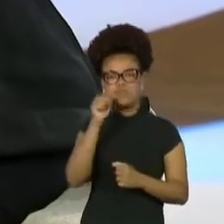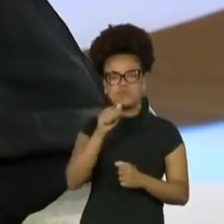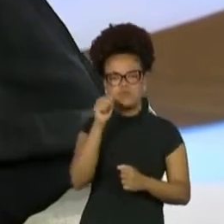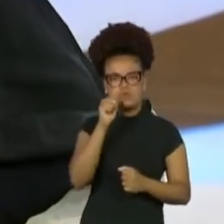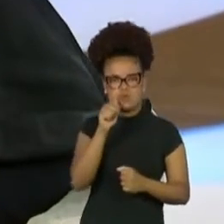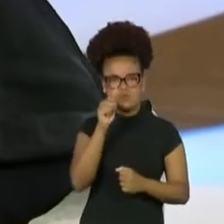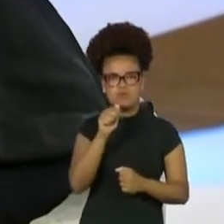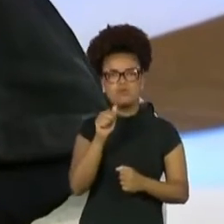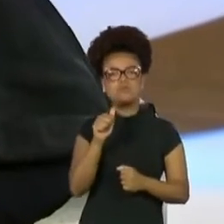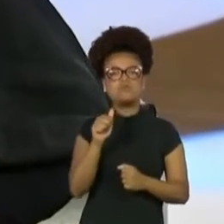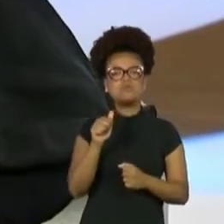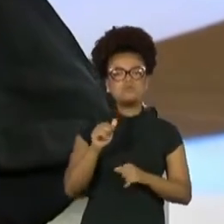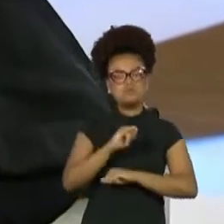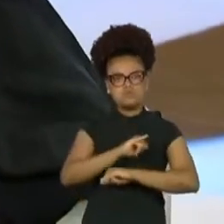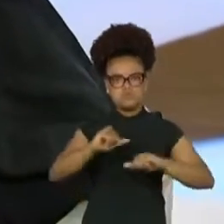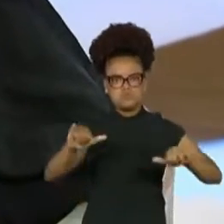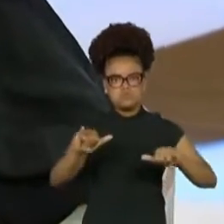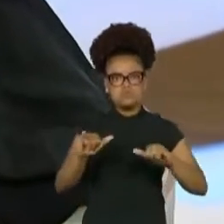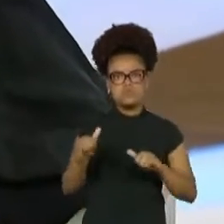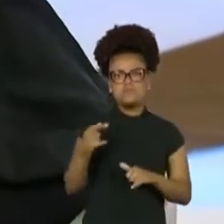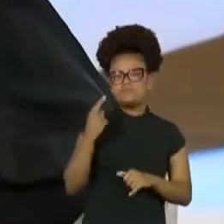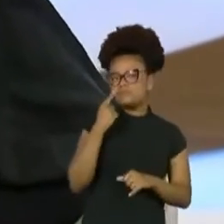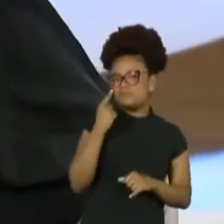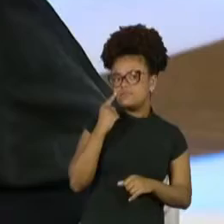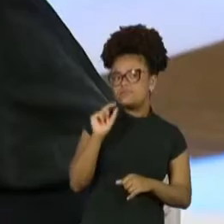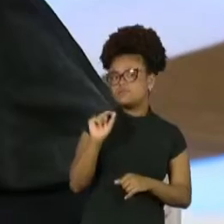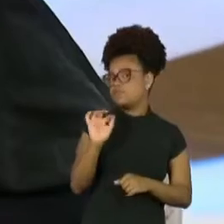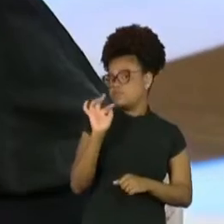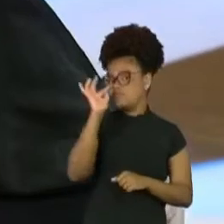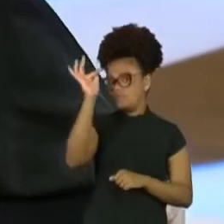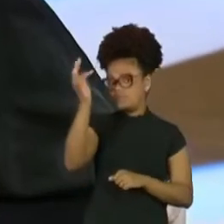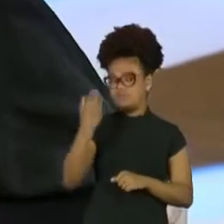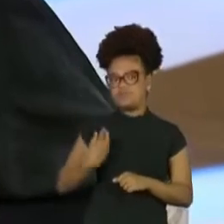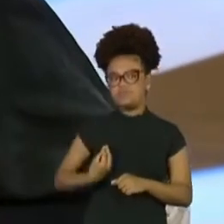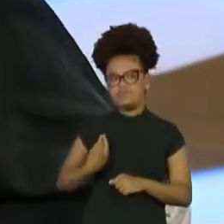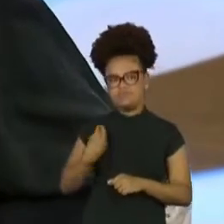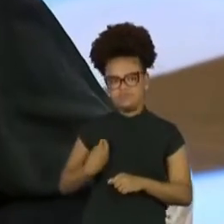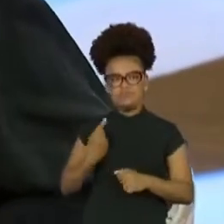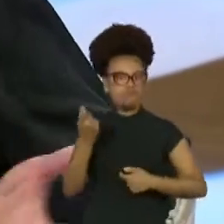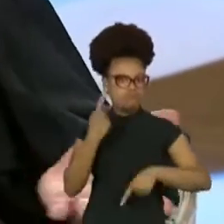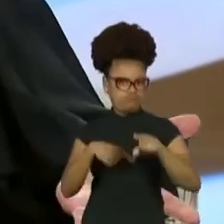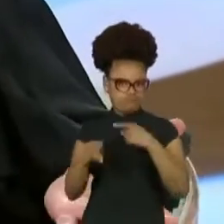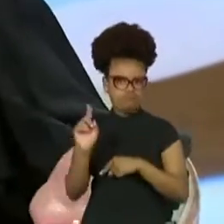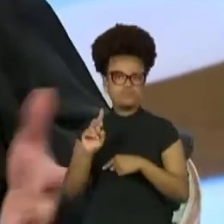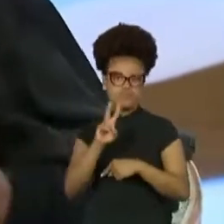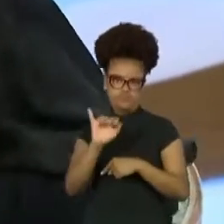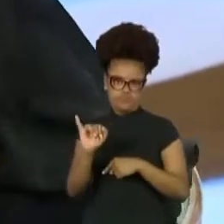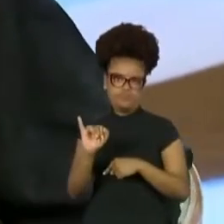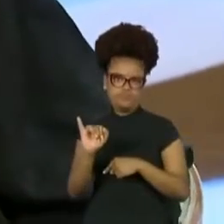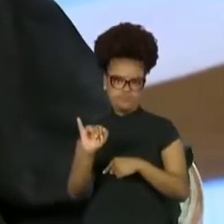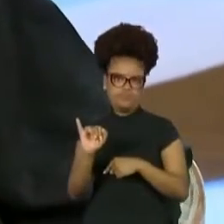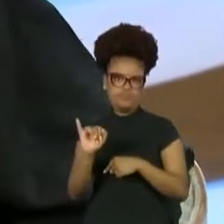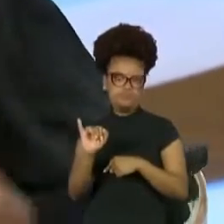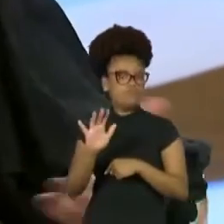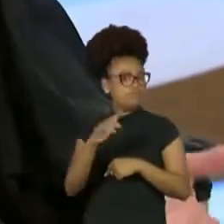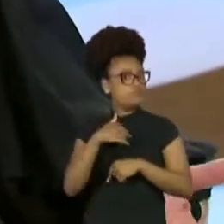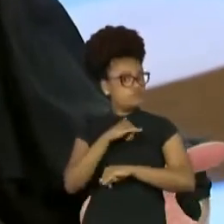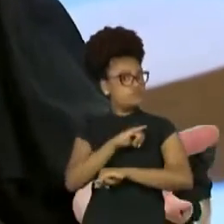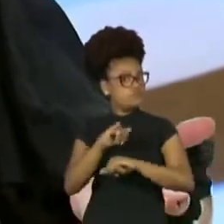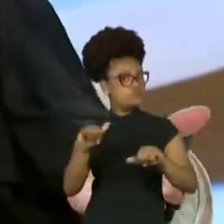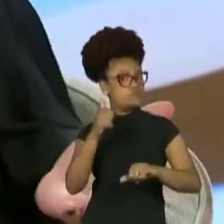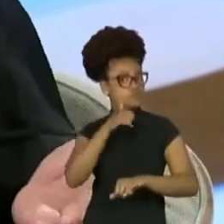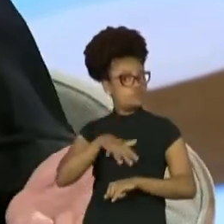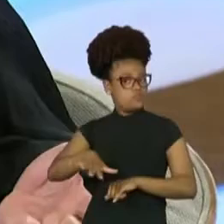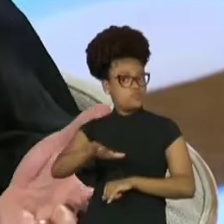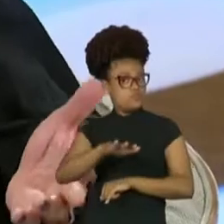vou vencer na vida e eu vou fazer um trabalho como este. Eu não fiz, eu não